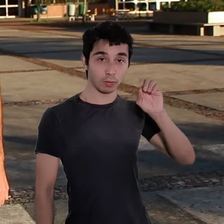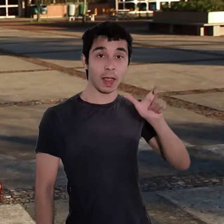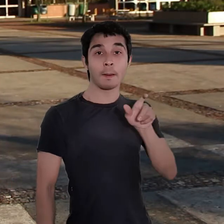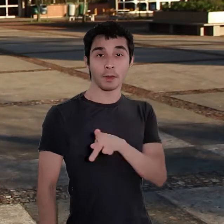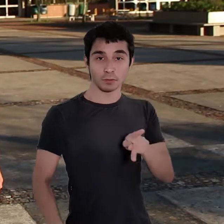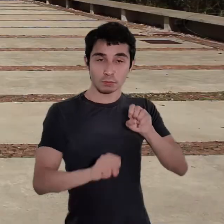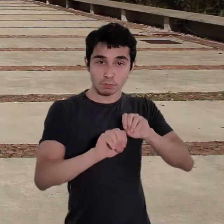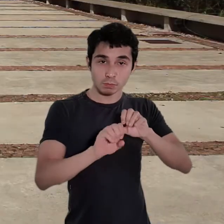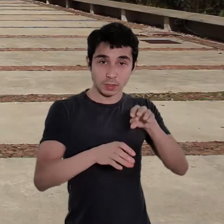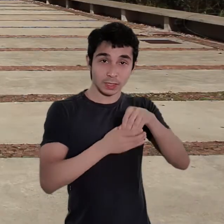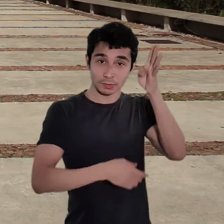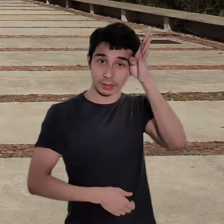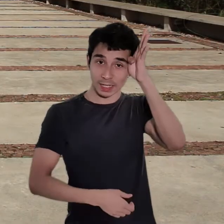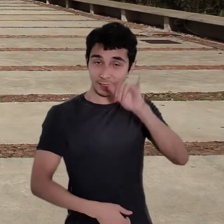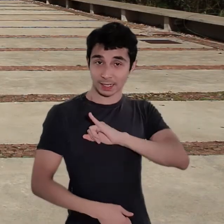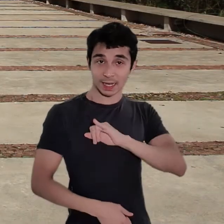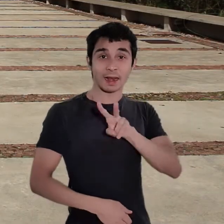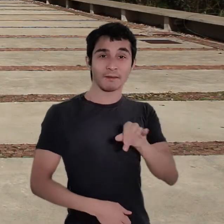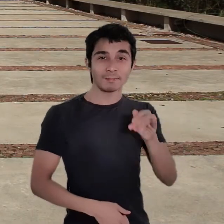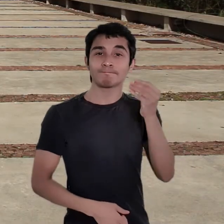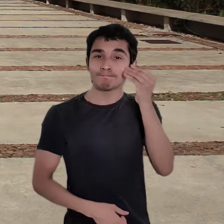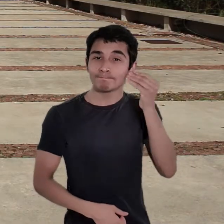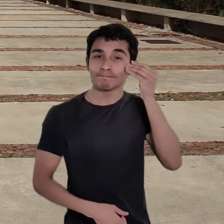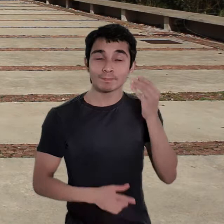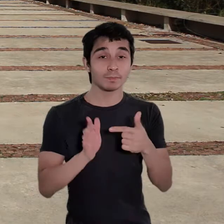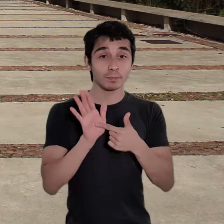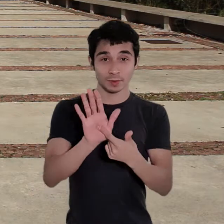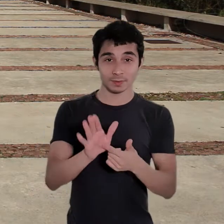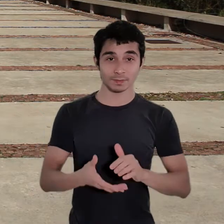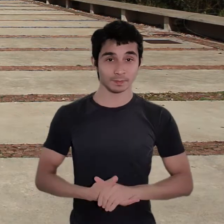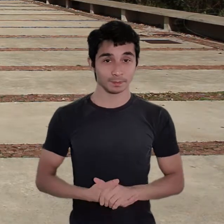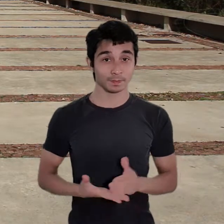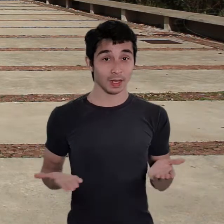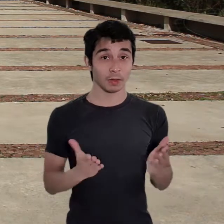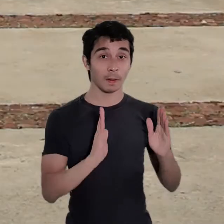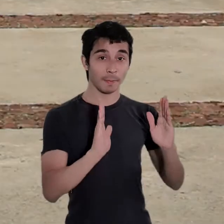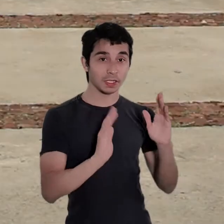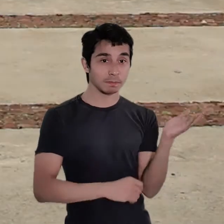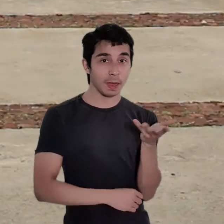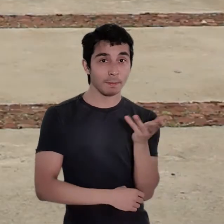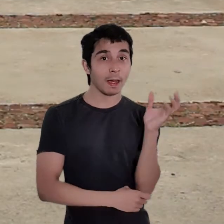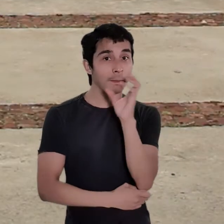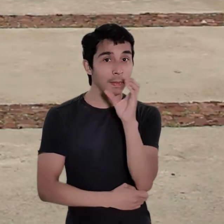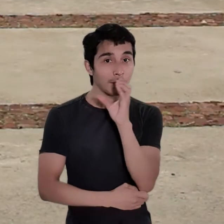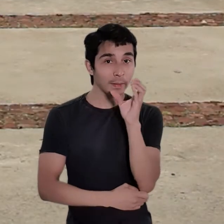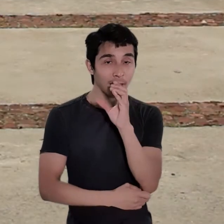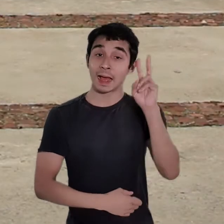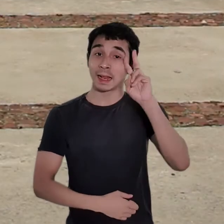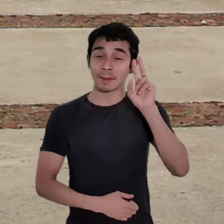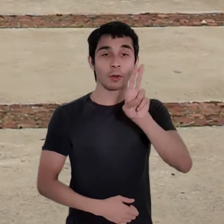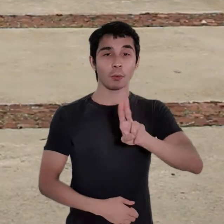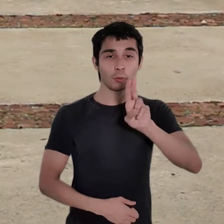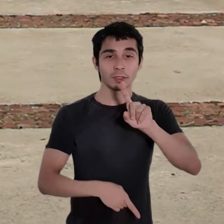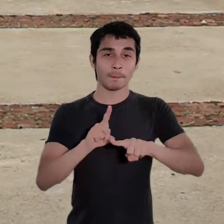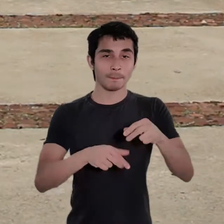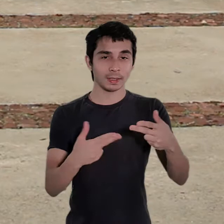do Sesc Taquera. Pessoal, começando agora a nossa parte principal da aula de velocidade e agilidade, lembrando que os materiais podem ser